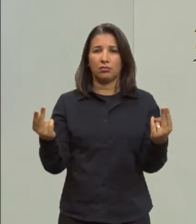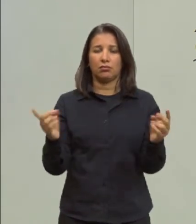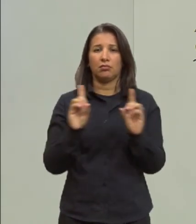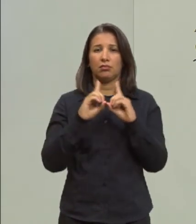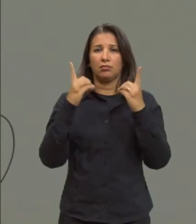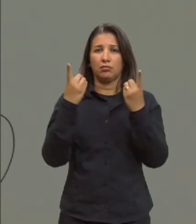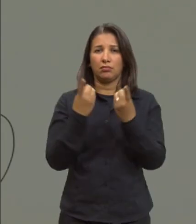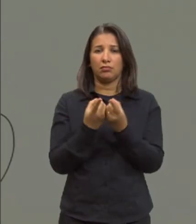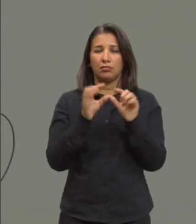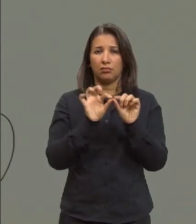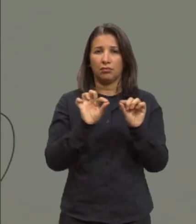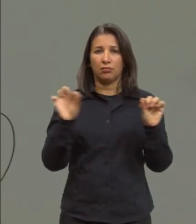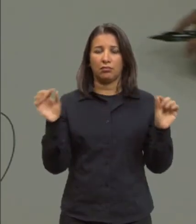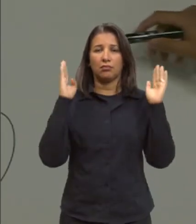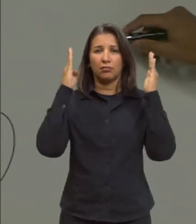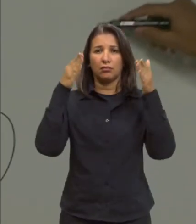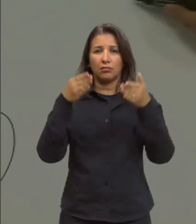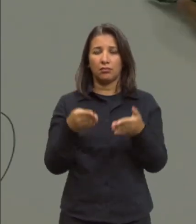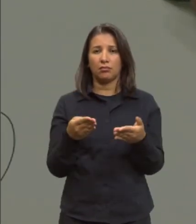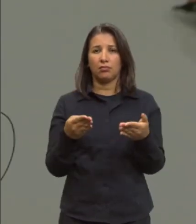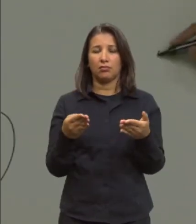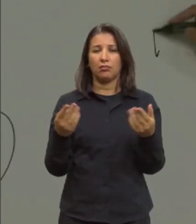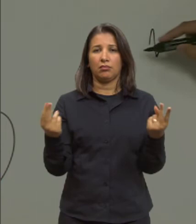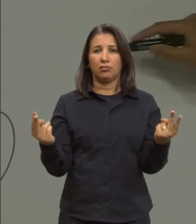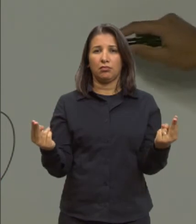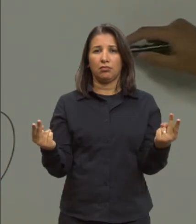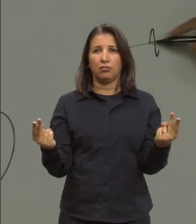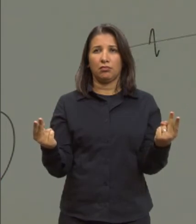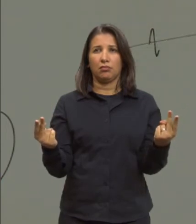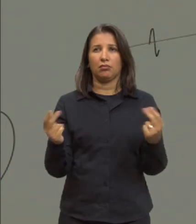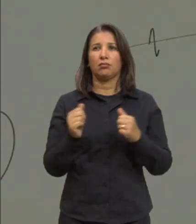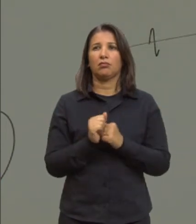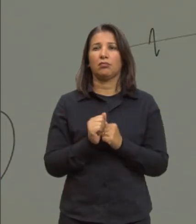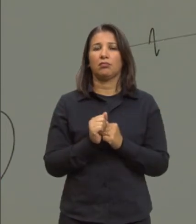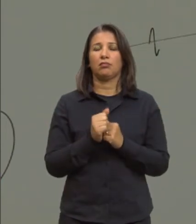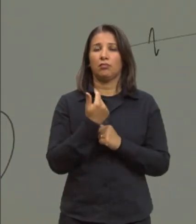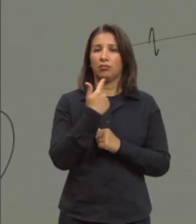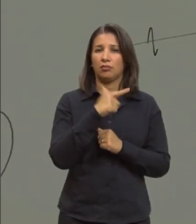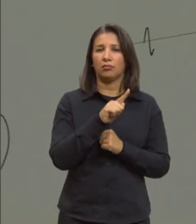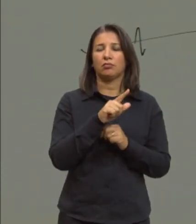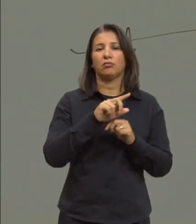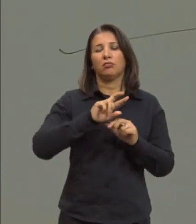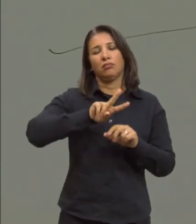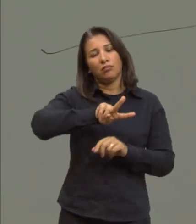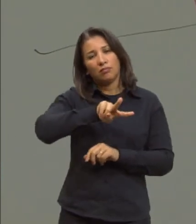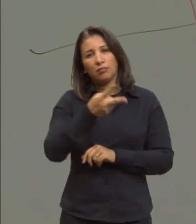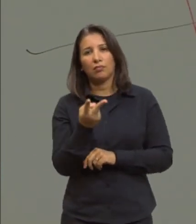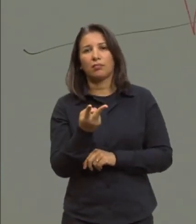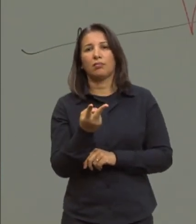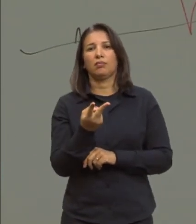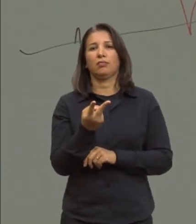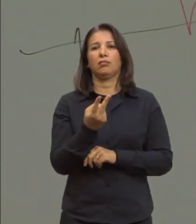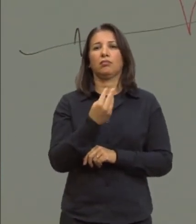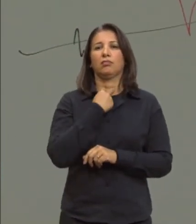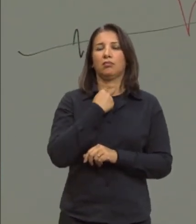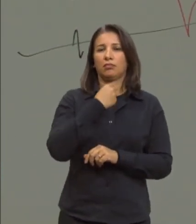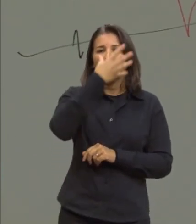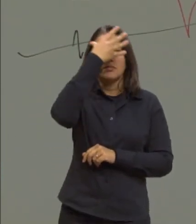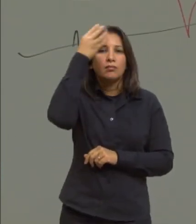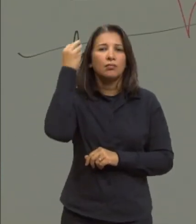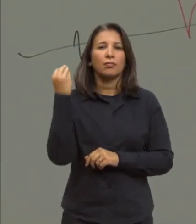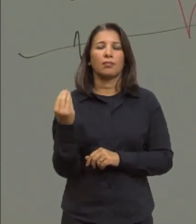que está nessa linha é diretamente proporcional. O que está nessa linha é inversamente proporcional. Não vamos esquecer disso,